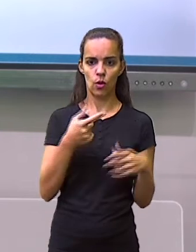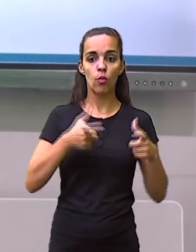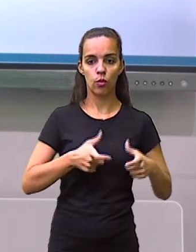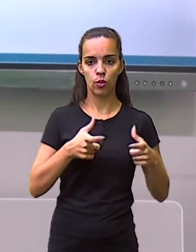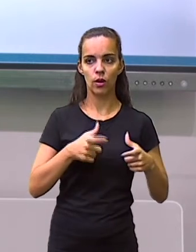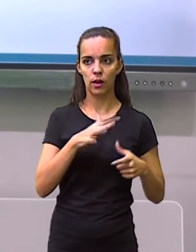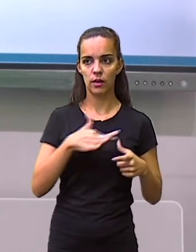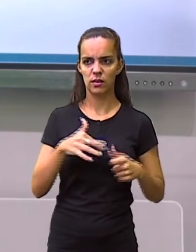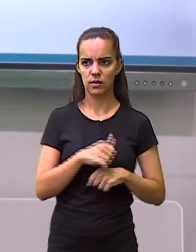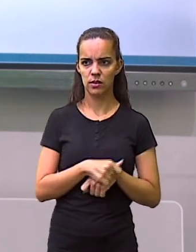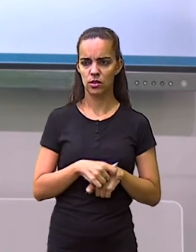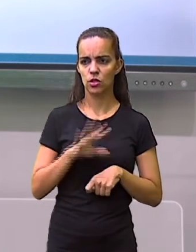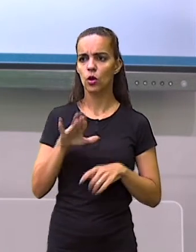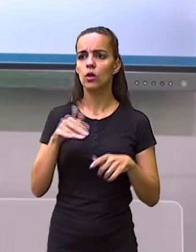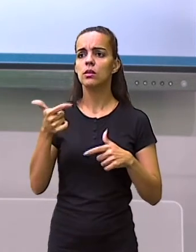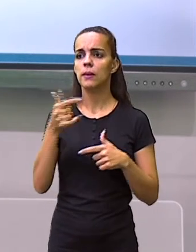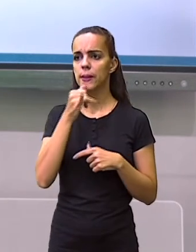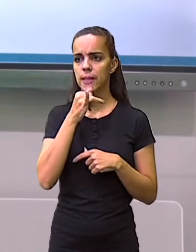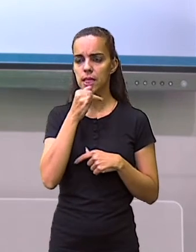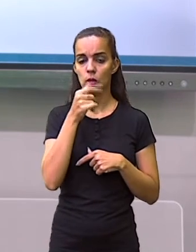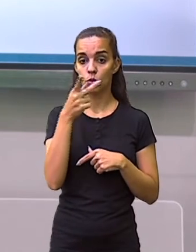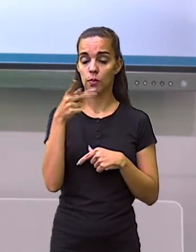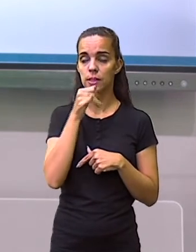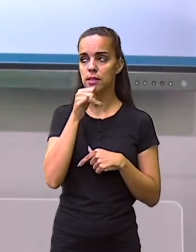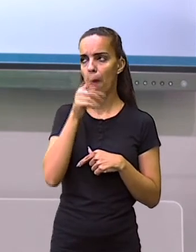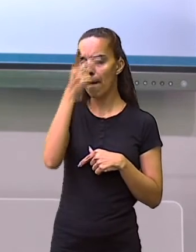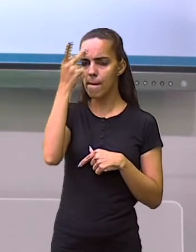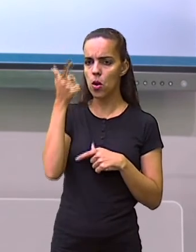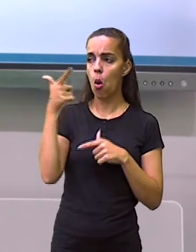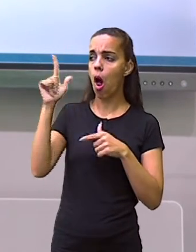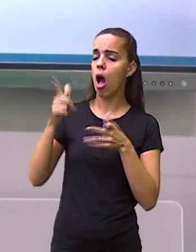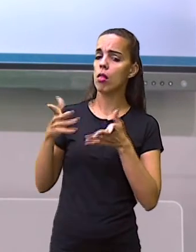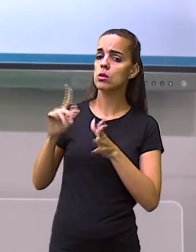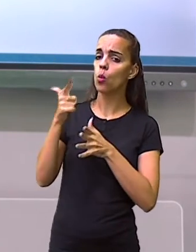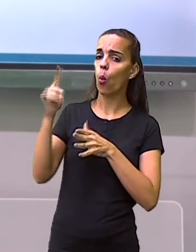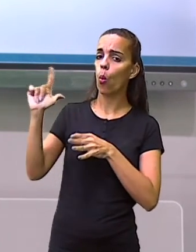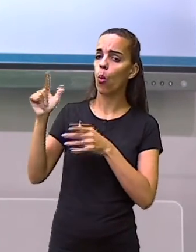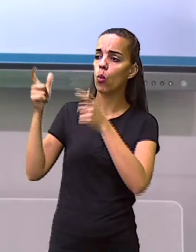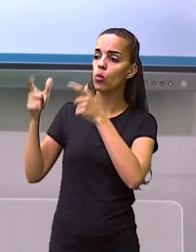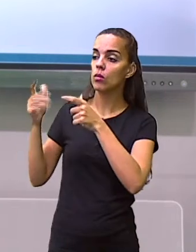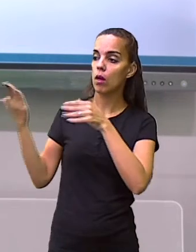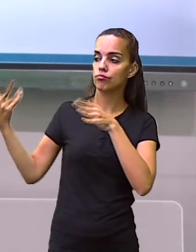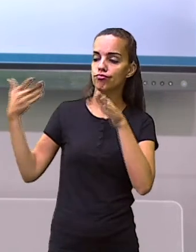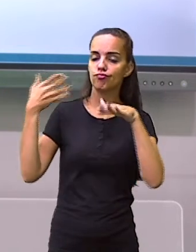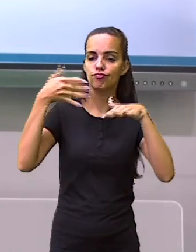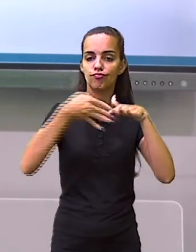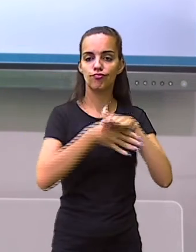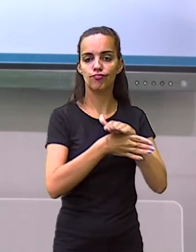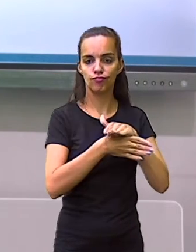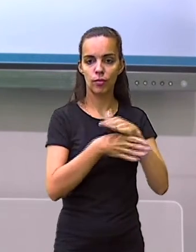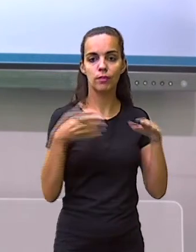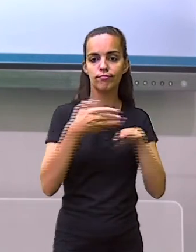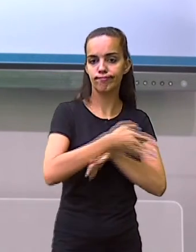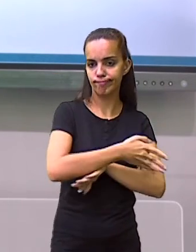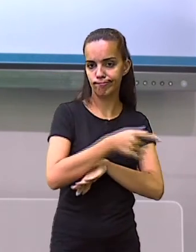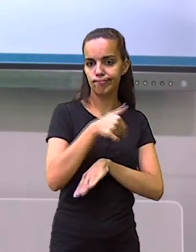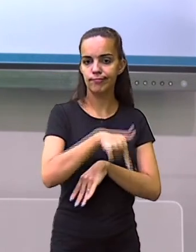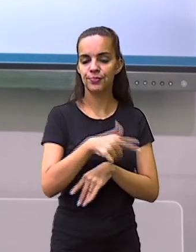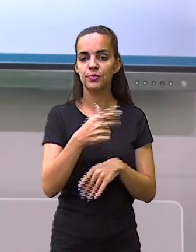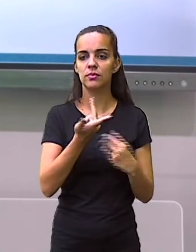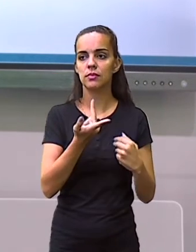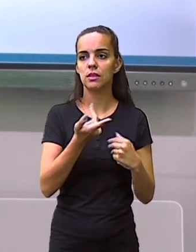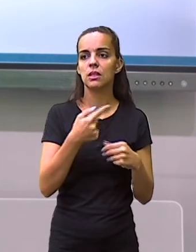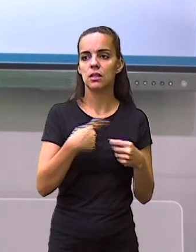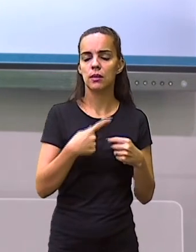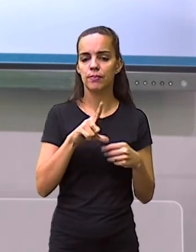local vindo de sua terra natal para buscar pelo que está procurando, um emprego, melhores